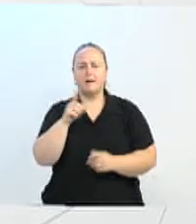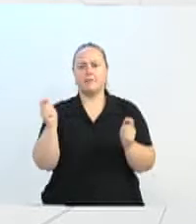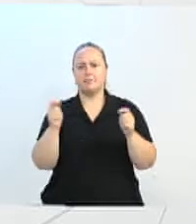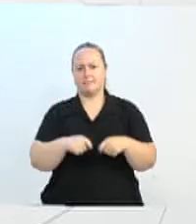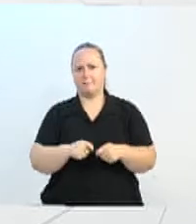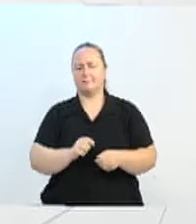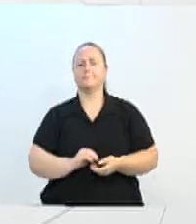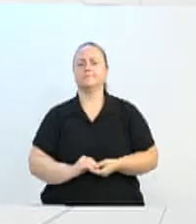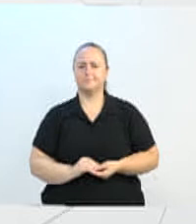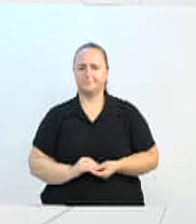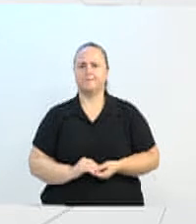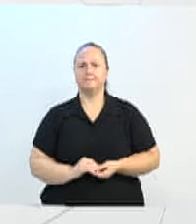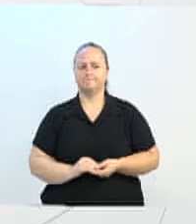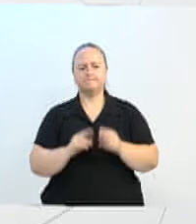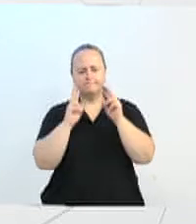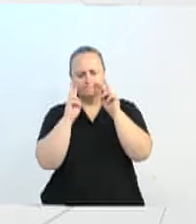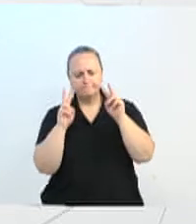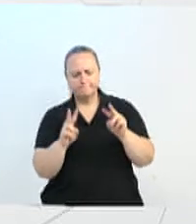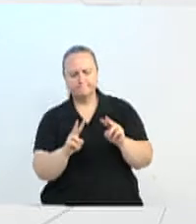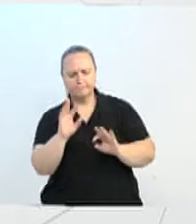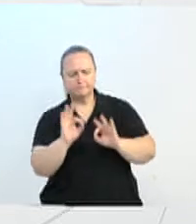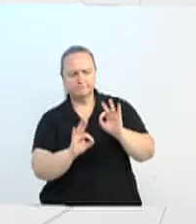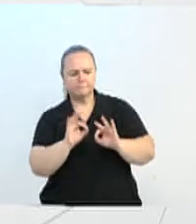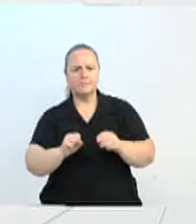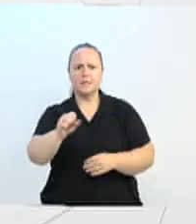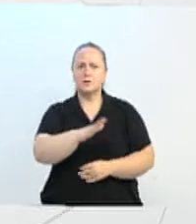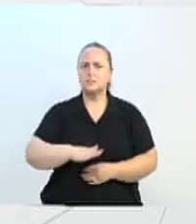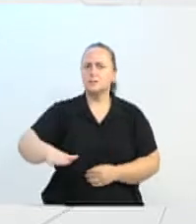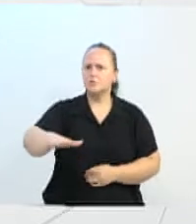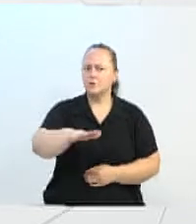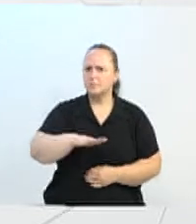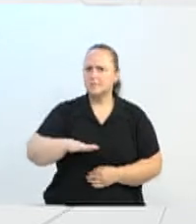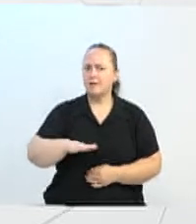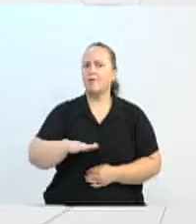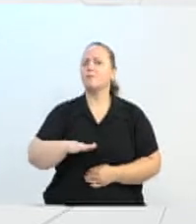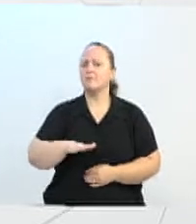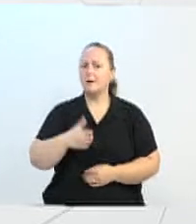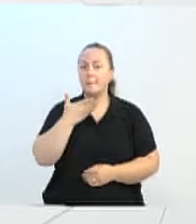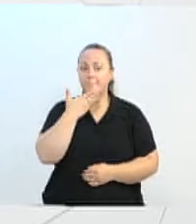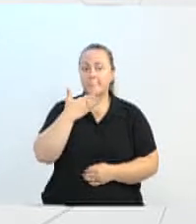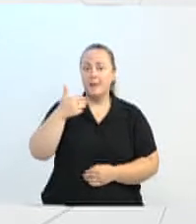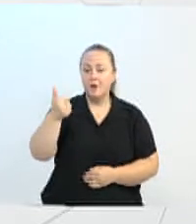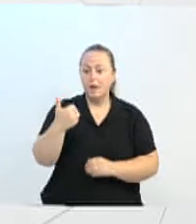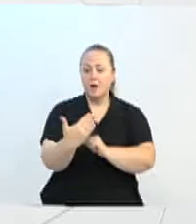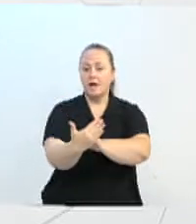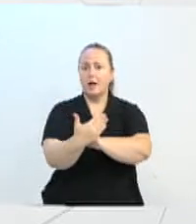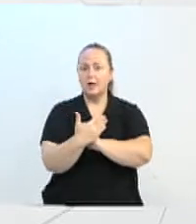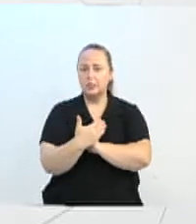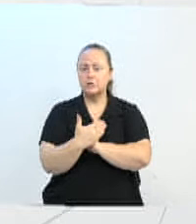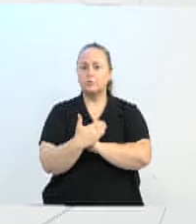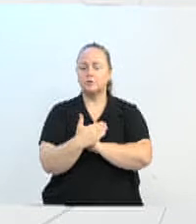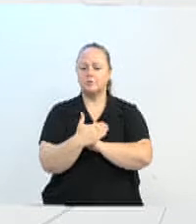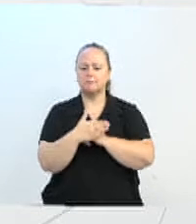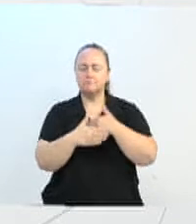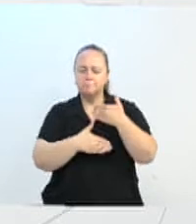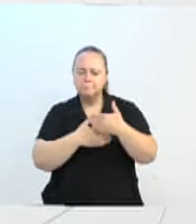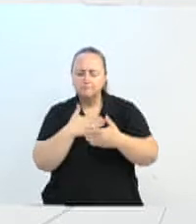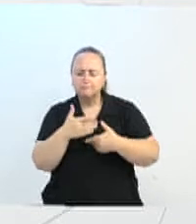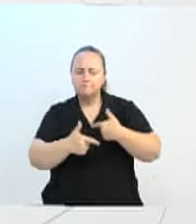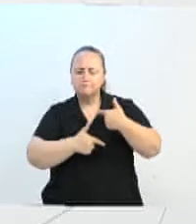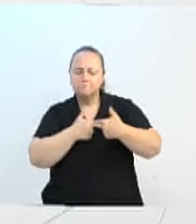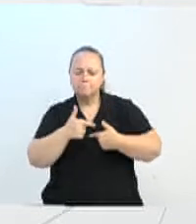agora também como organização social, o que nos facilita e ajuda um pouco na questão do trato com os entes